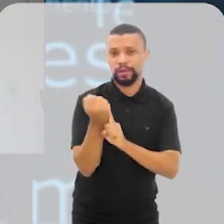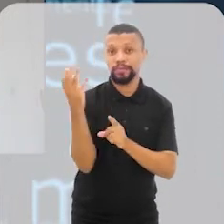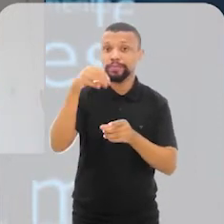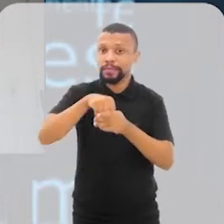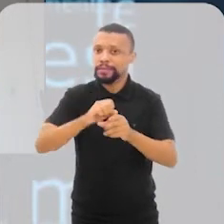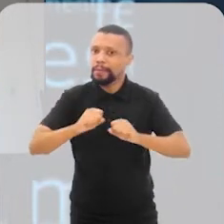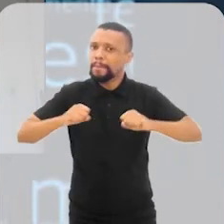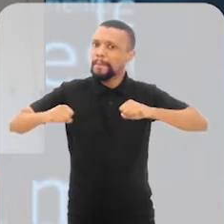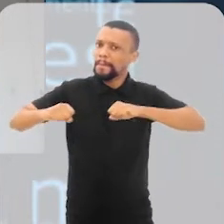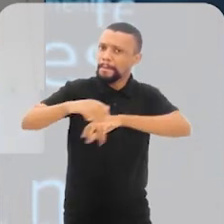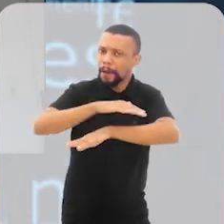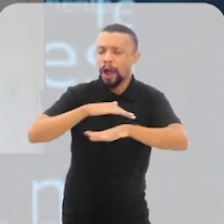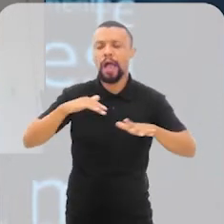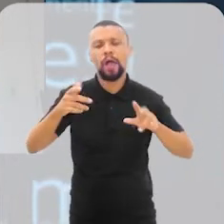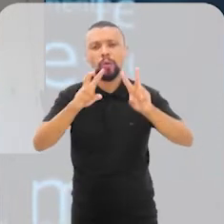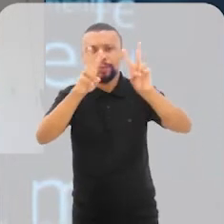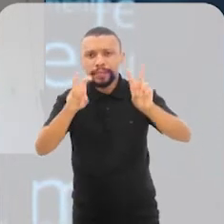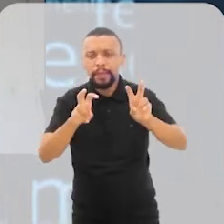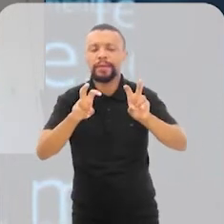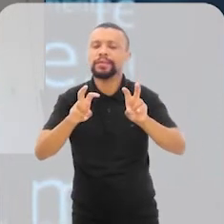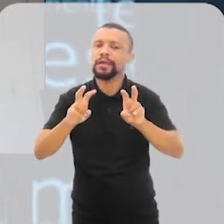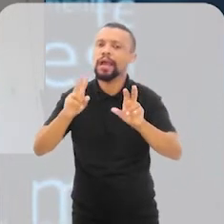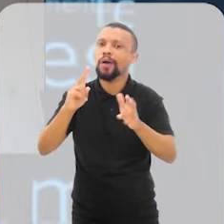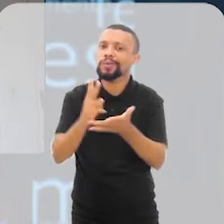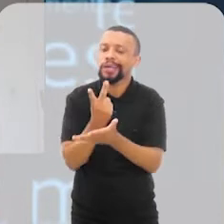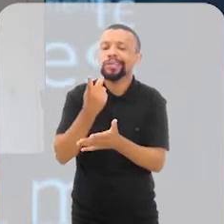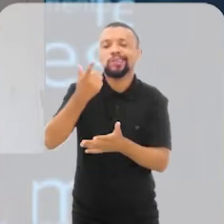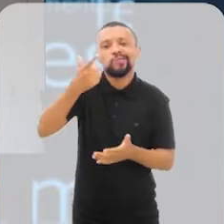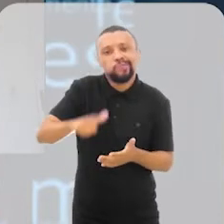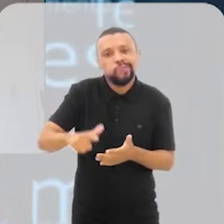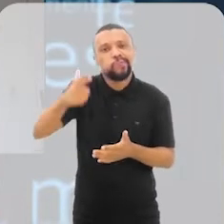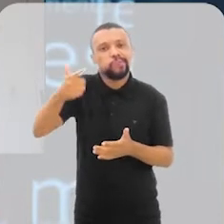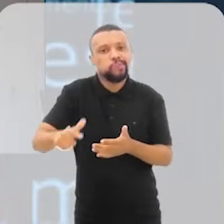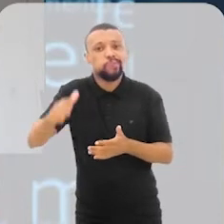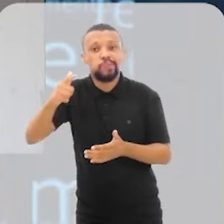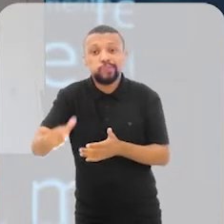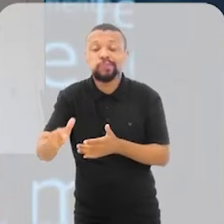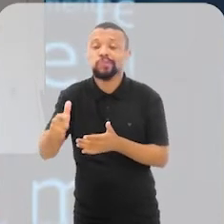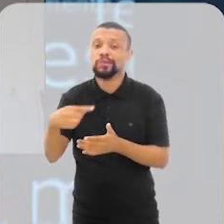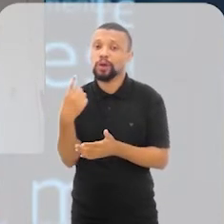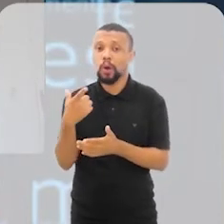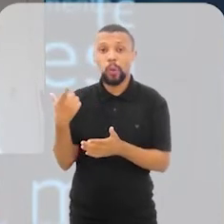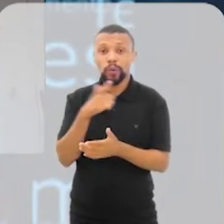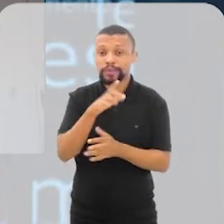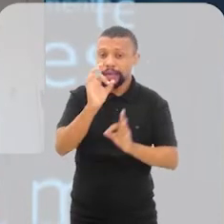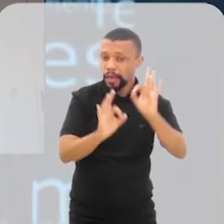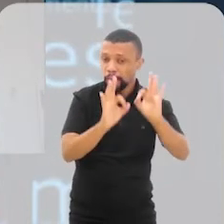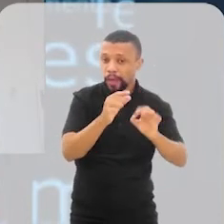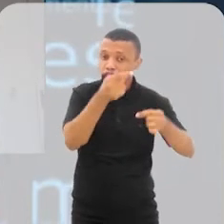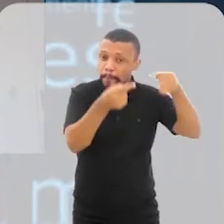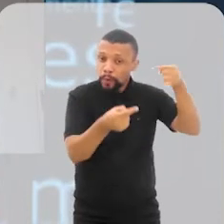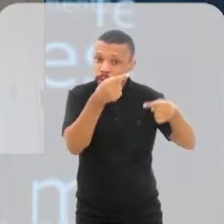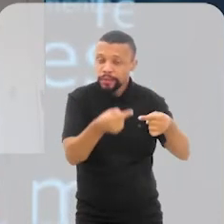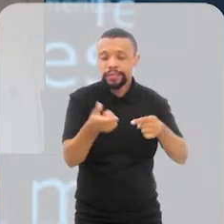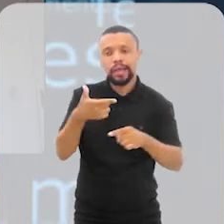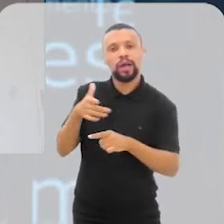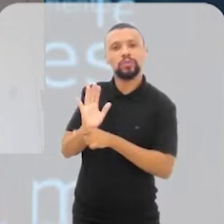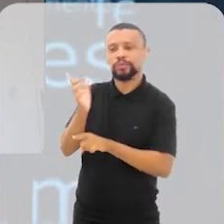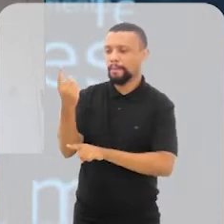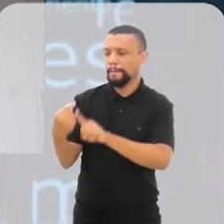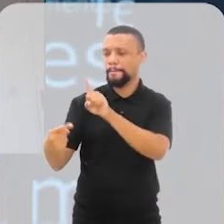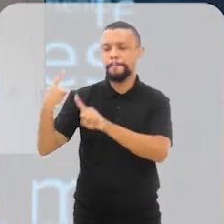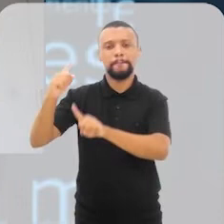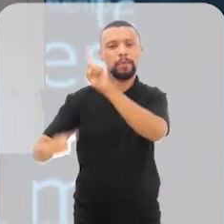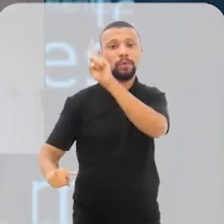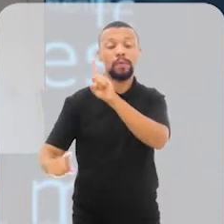Impacto, esse é um tema recorrente, né, da necessidade, ao mesmo tempo, fazer políticas que ajudem esses negócios a crescerem, mas também